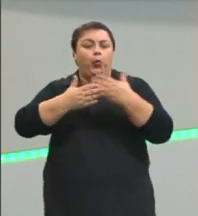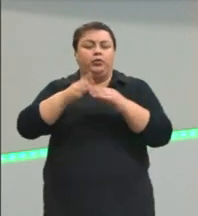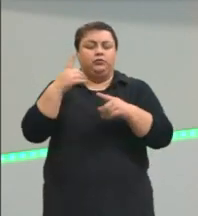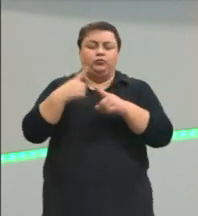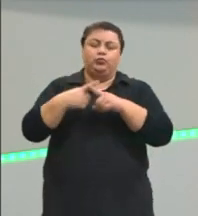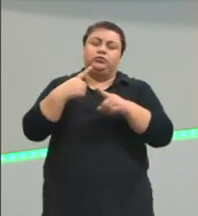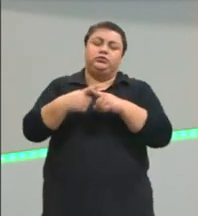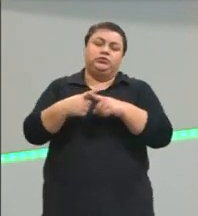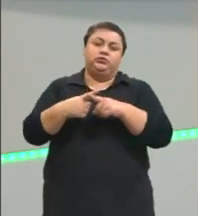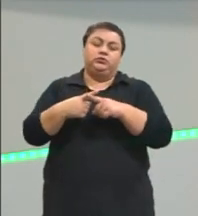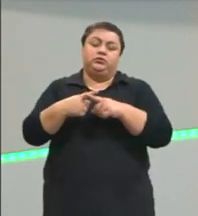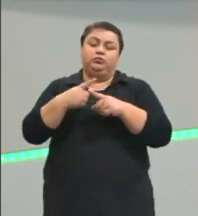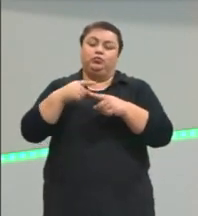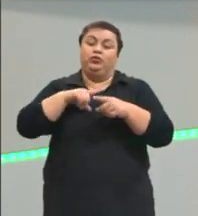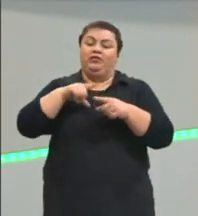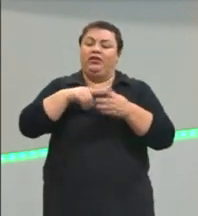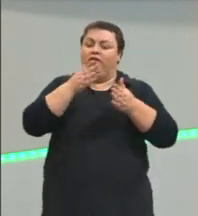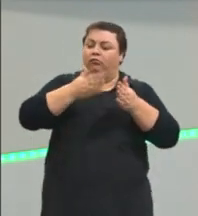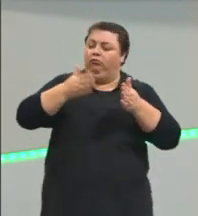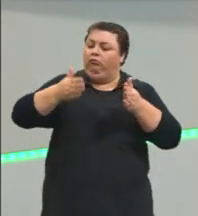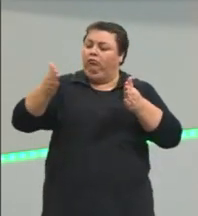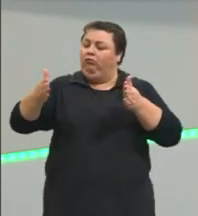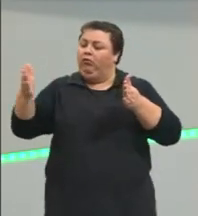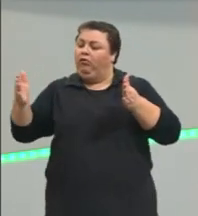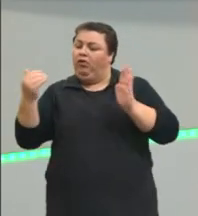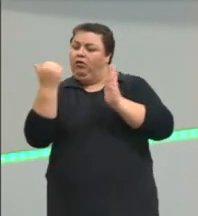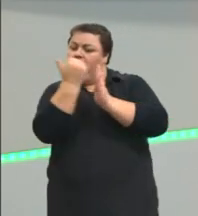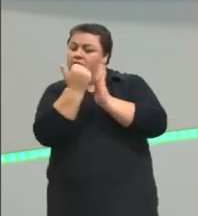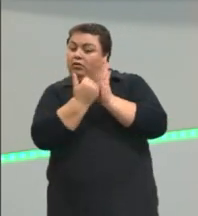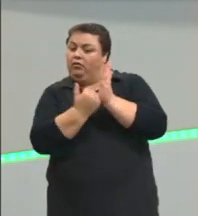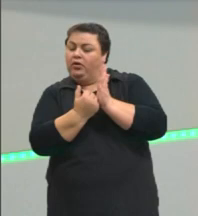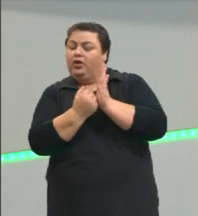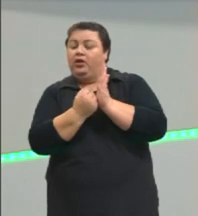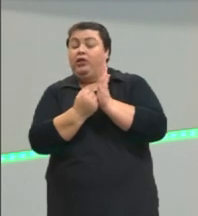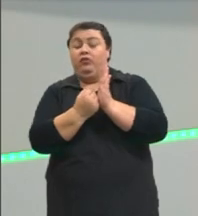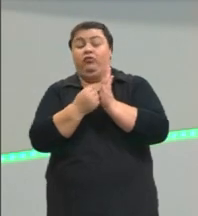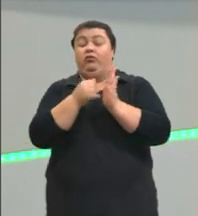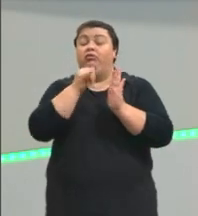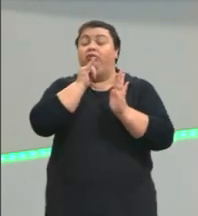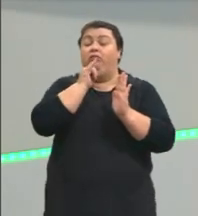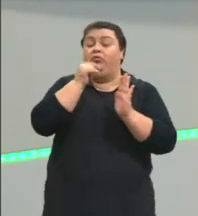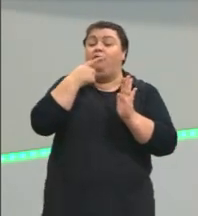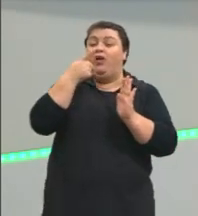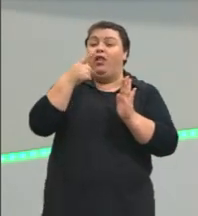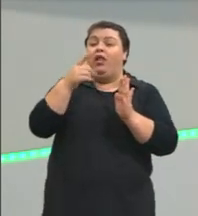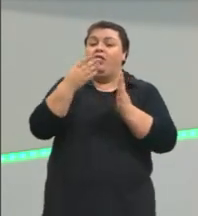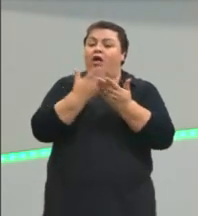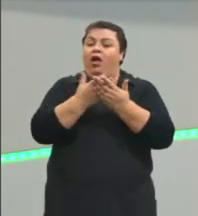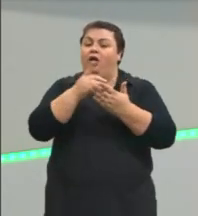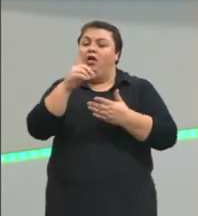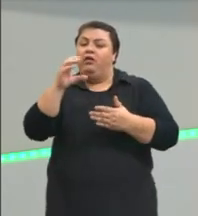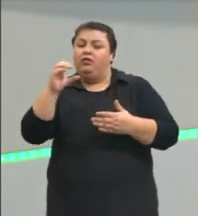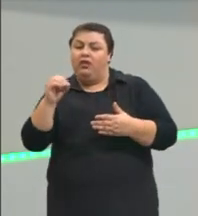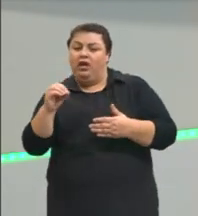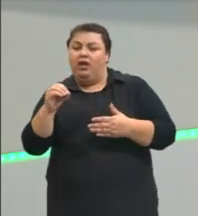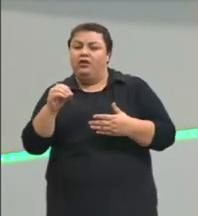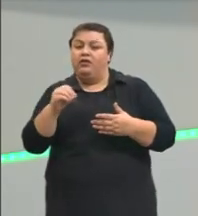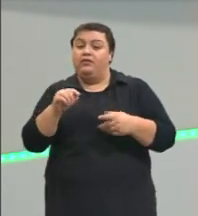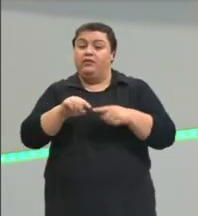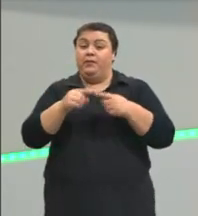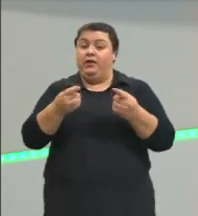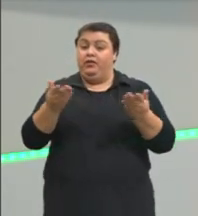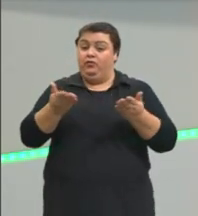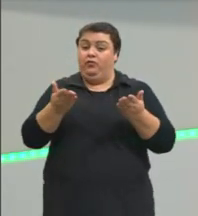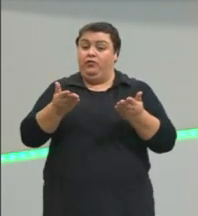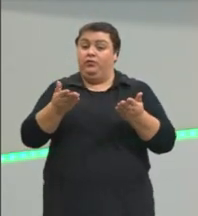Porque a gente vai trabalhar numa sequência, né? Então, talvez alguma coisa que eu fale lá na aula 10 vai retomar o que eu estou falando na aula de hoje.